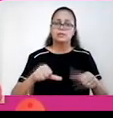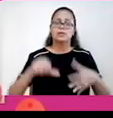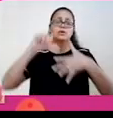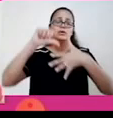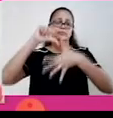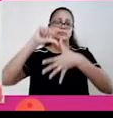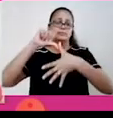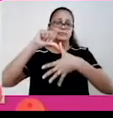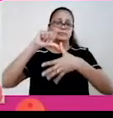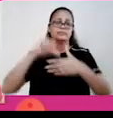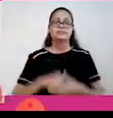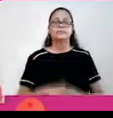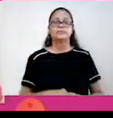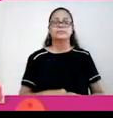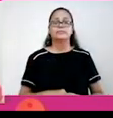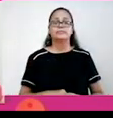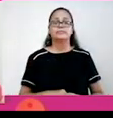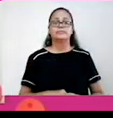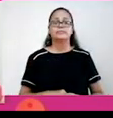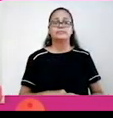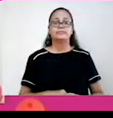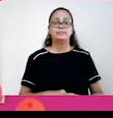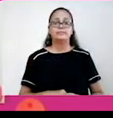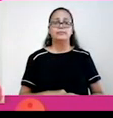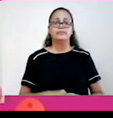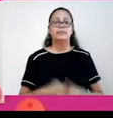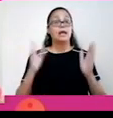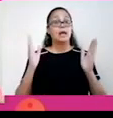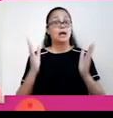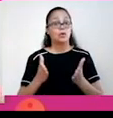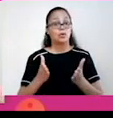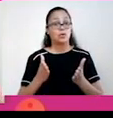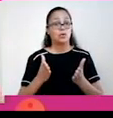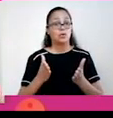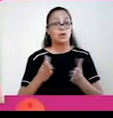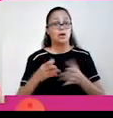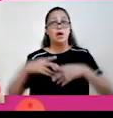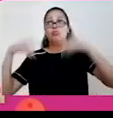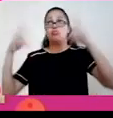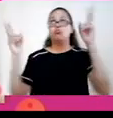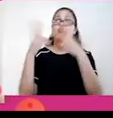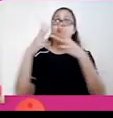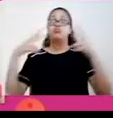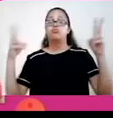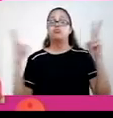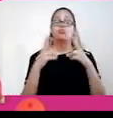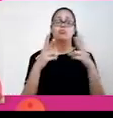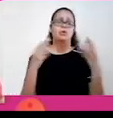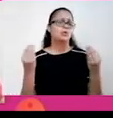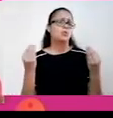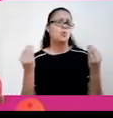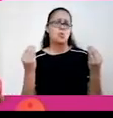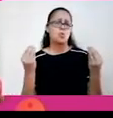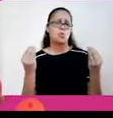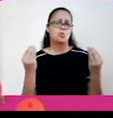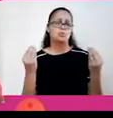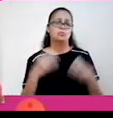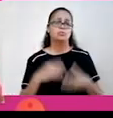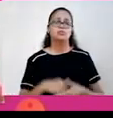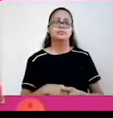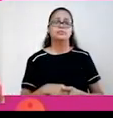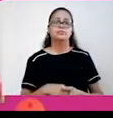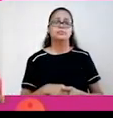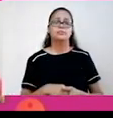Latina. Continuando, vamos falar agora dos furacões. Como que se formam os furacões? O são